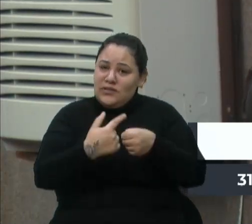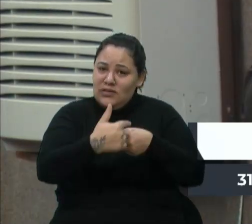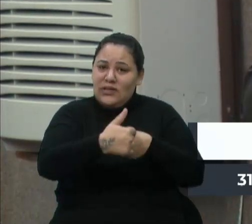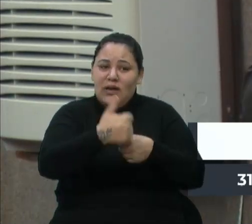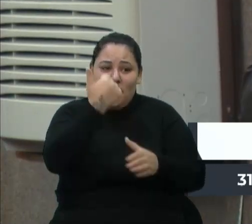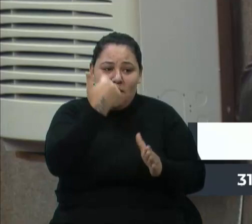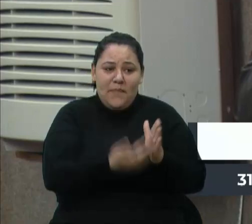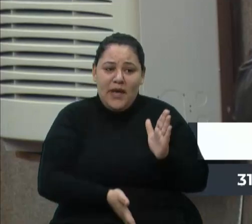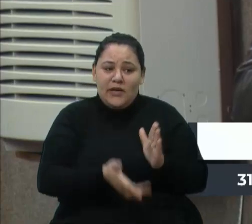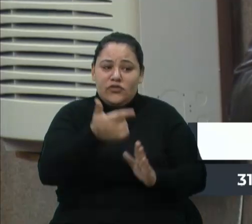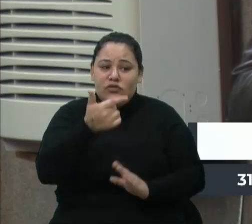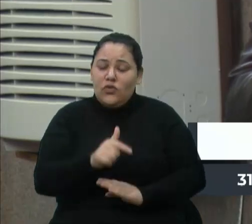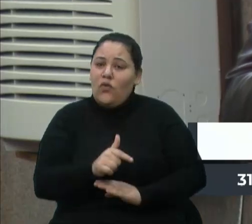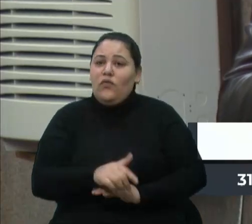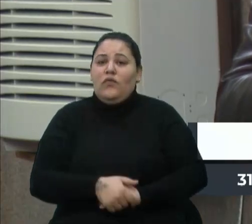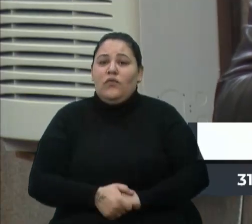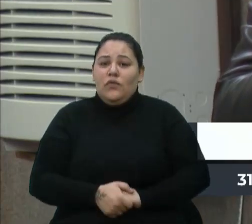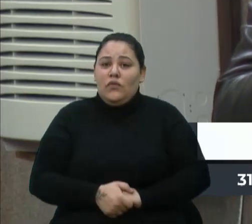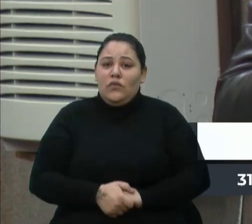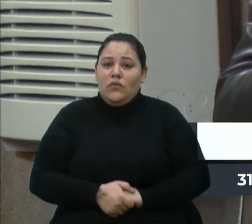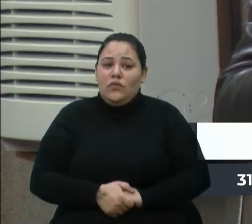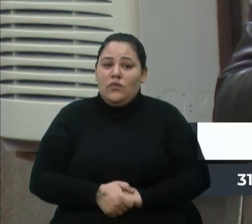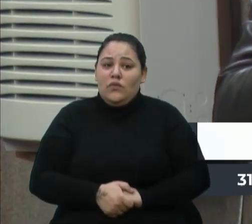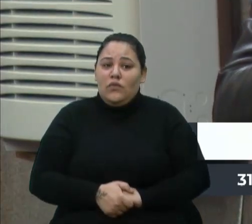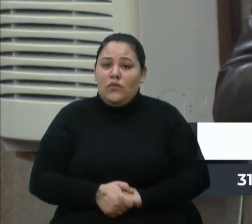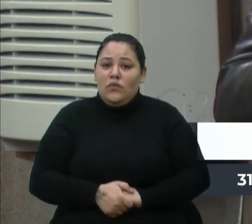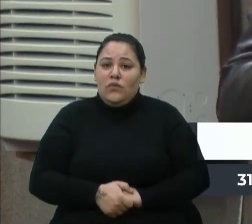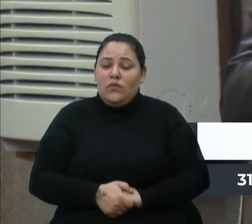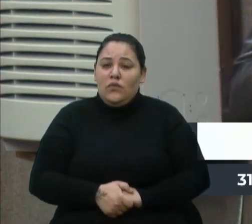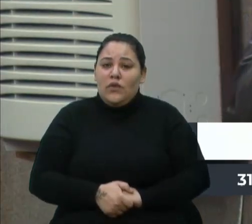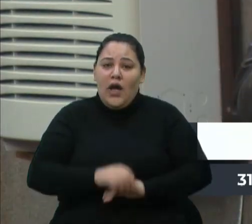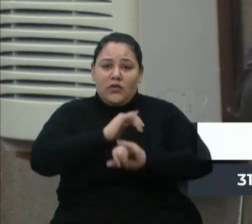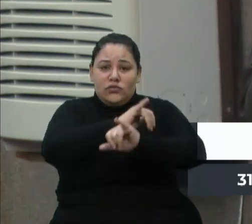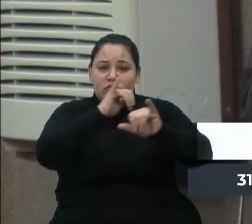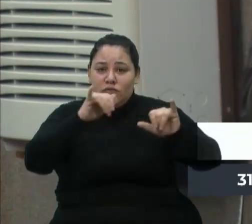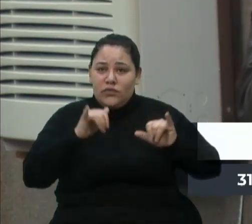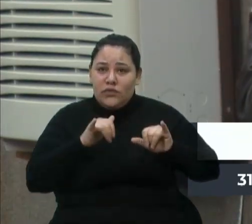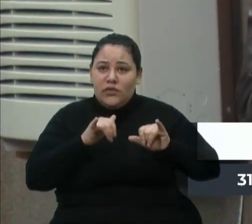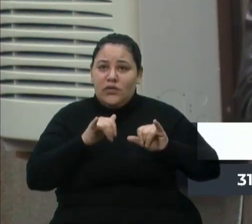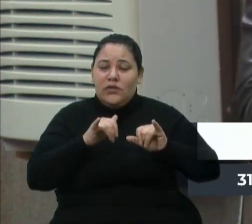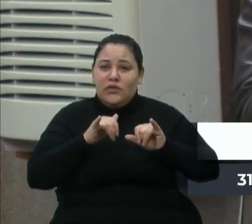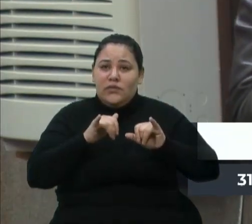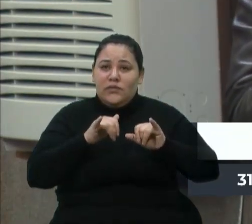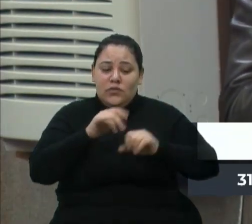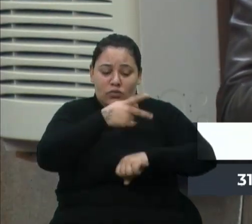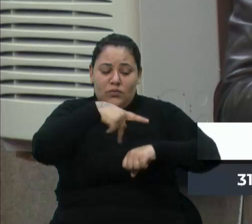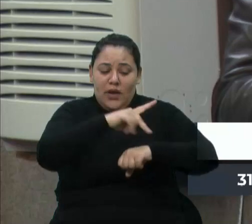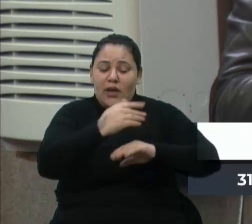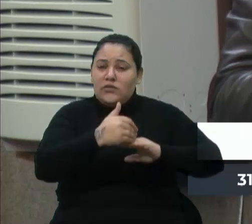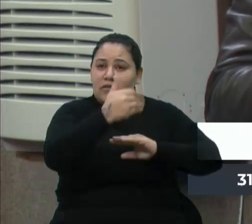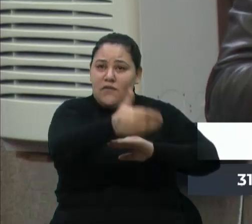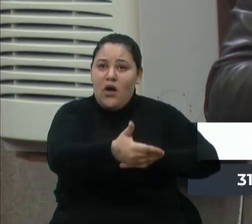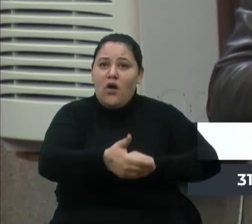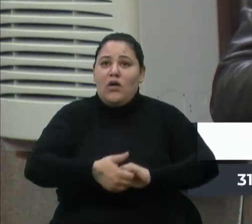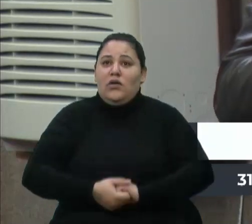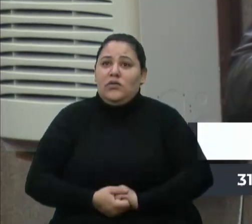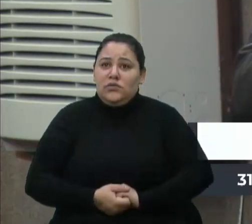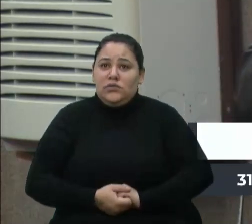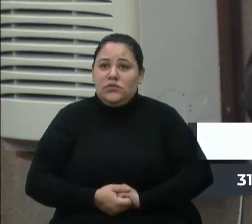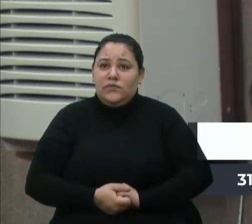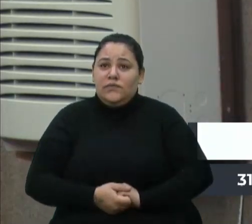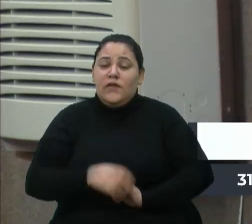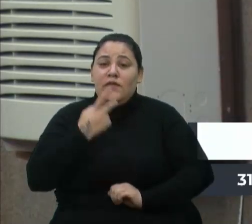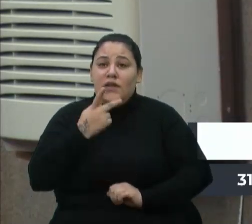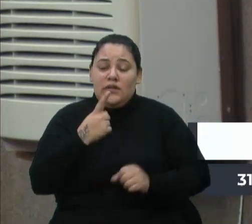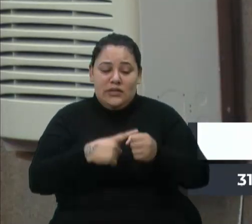mais uma vez, fica sendo notícia e manchetes em jornais pelo país afora, dizendo que a